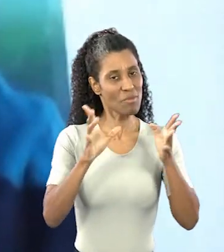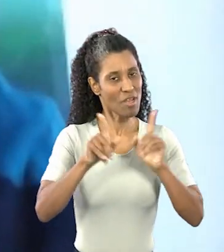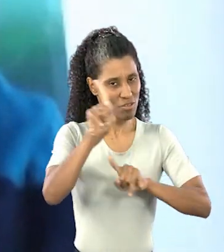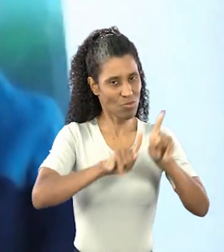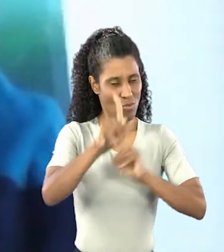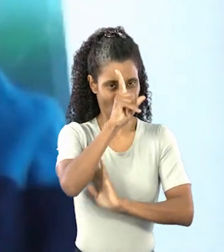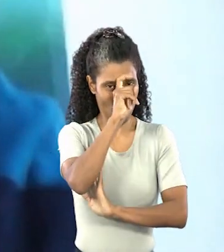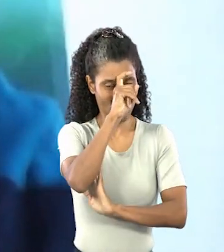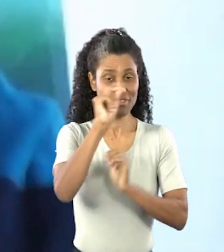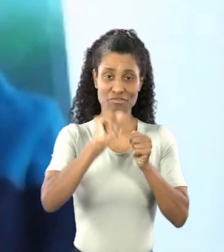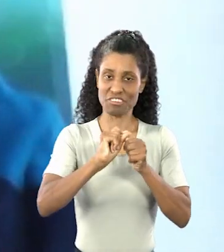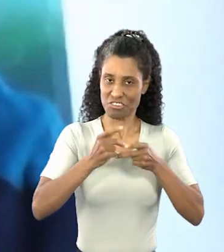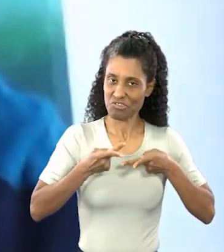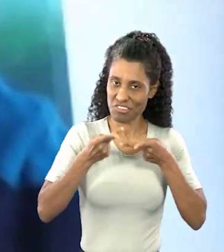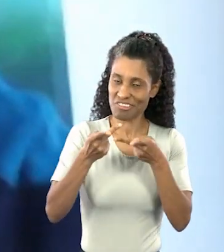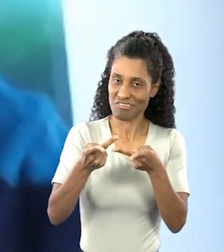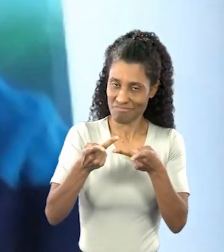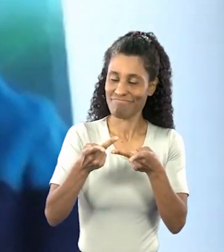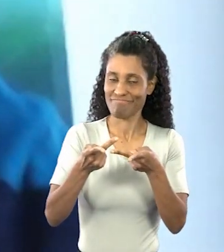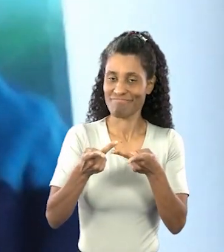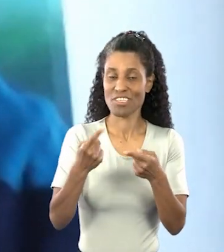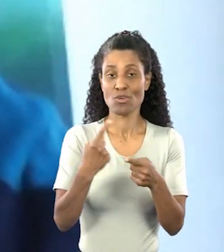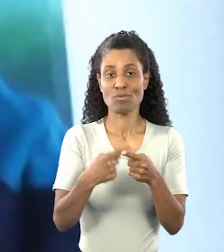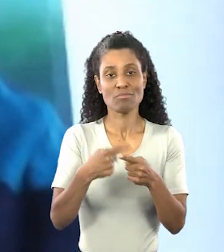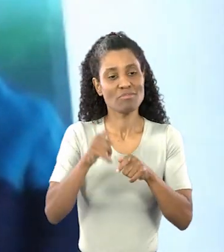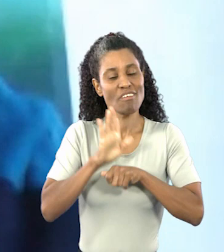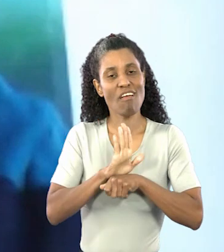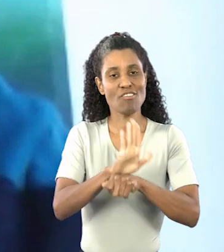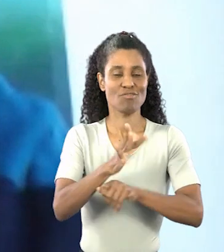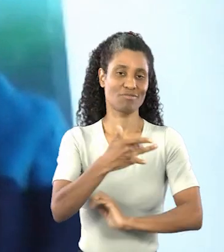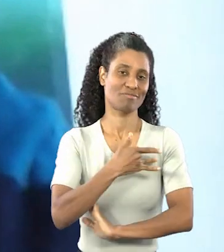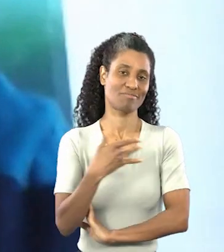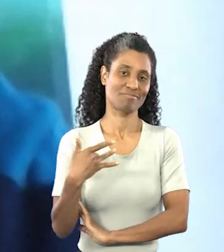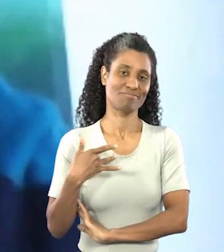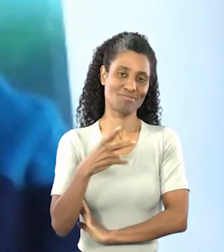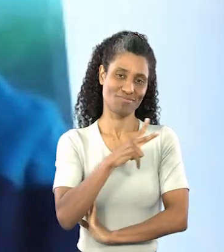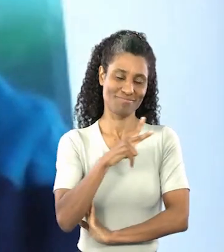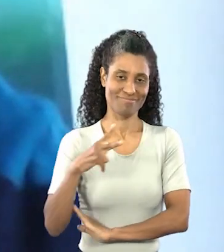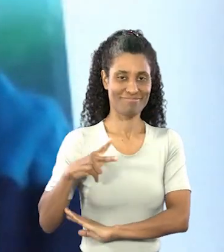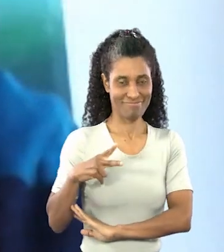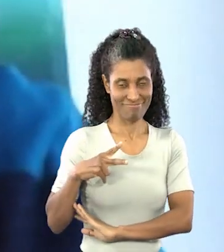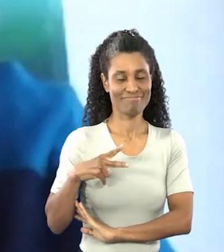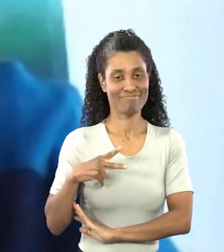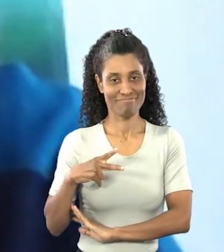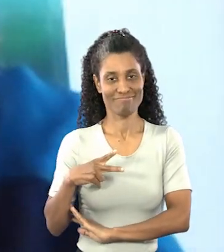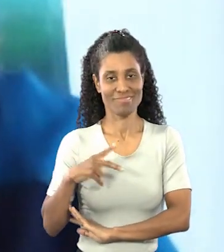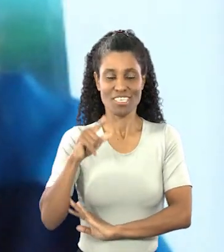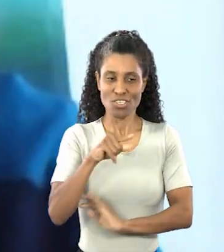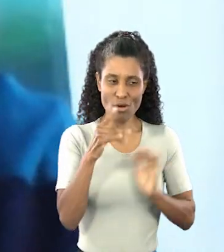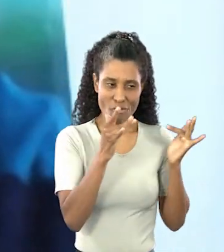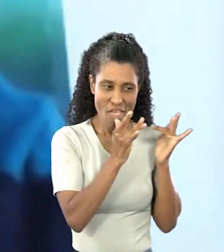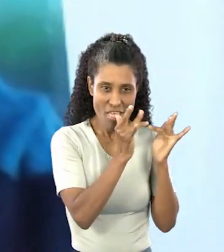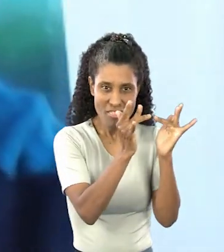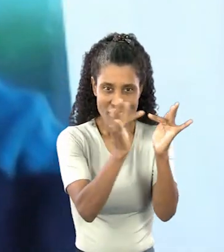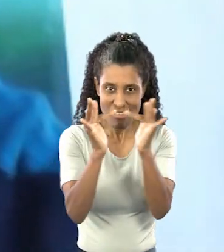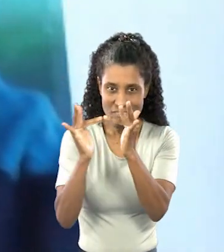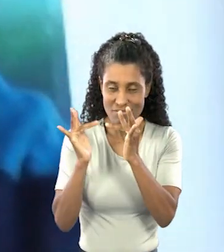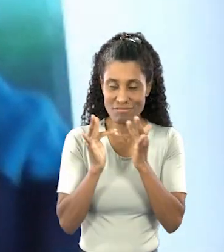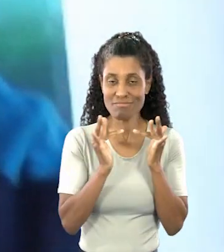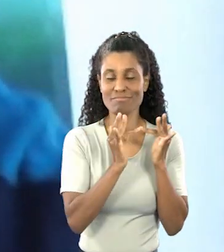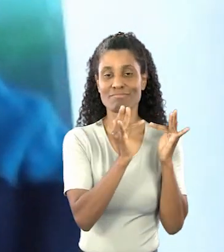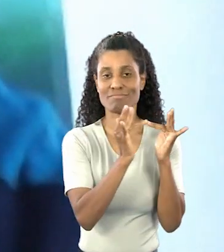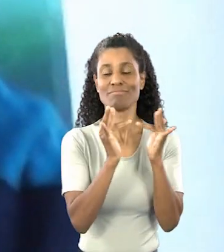liberados a alguns hospitais para fazer visita, né? Porque isso ajuda muito na saúde, né? Então, essa